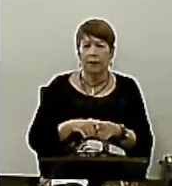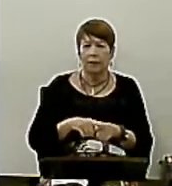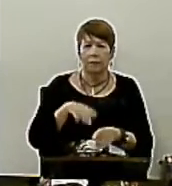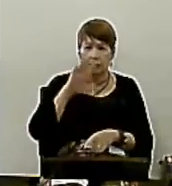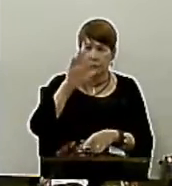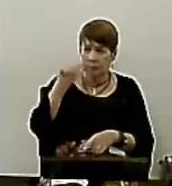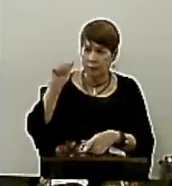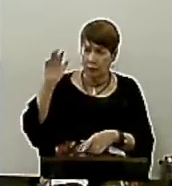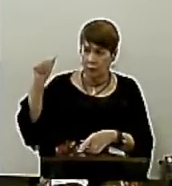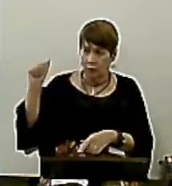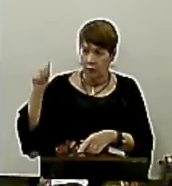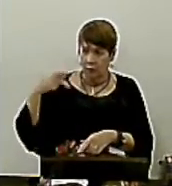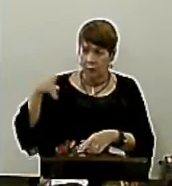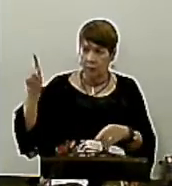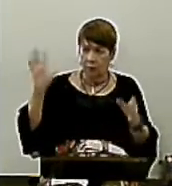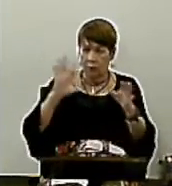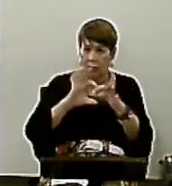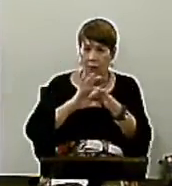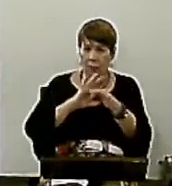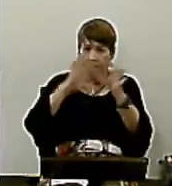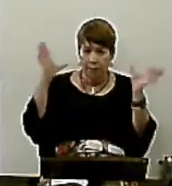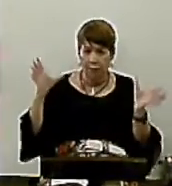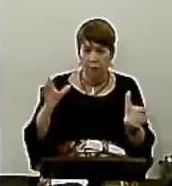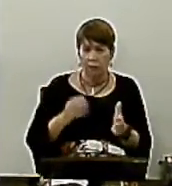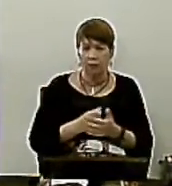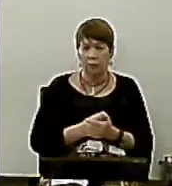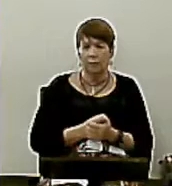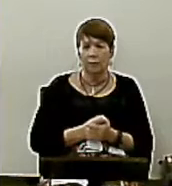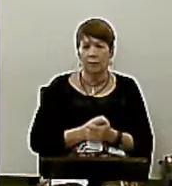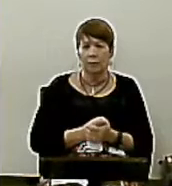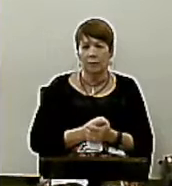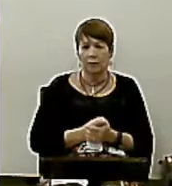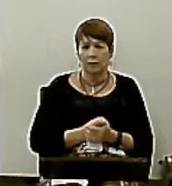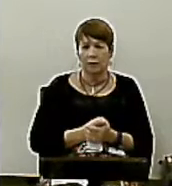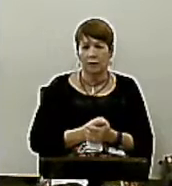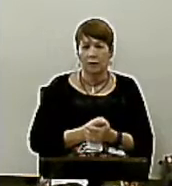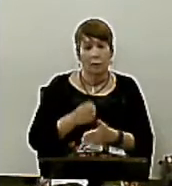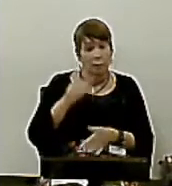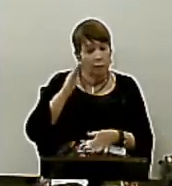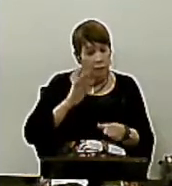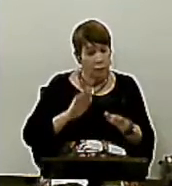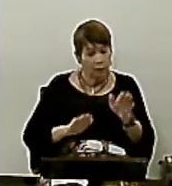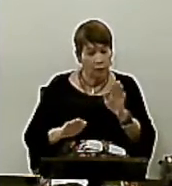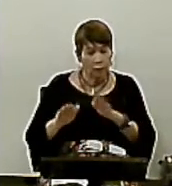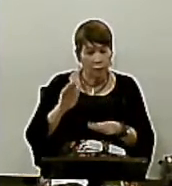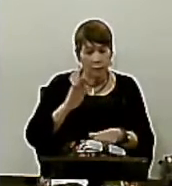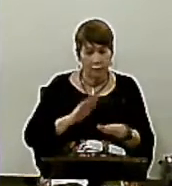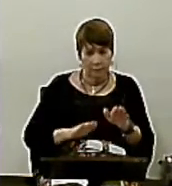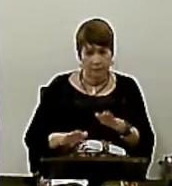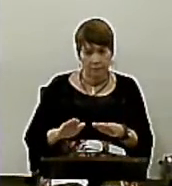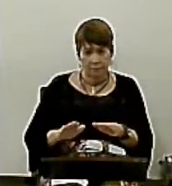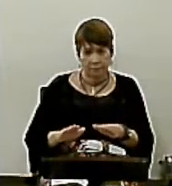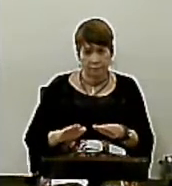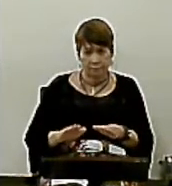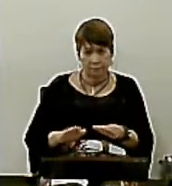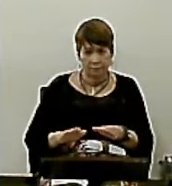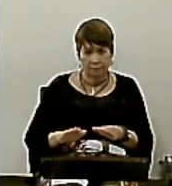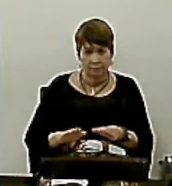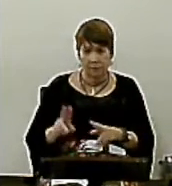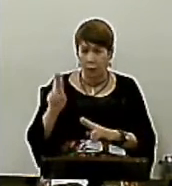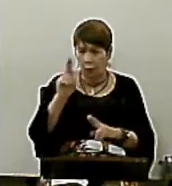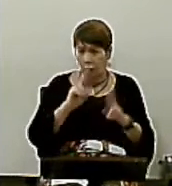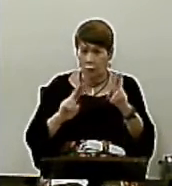liberdade Mas ele não nos chamou Para dar ocasião A carne A liberdade cristã É a liberdade do pecado